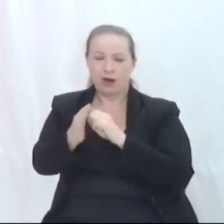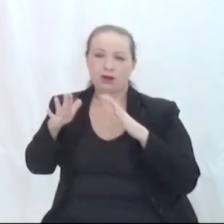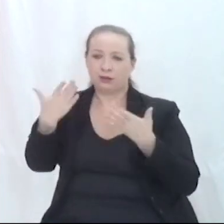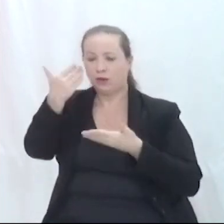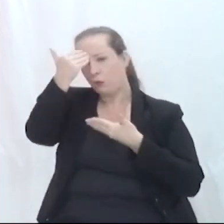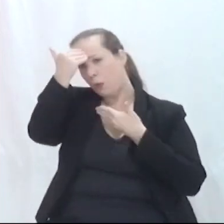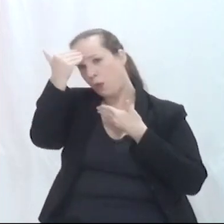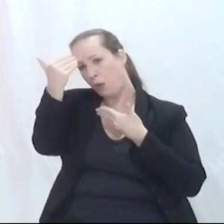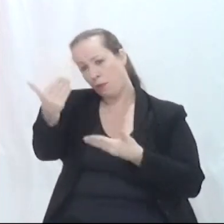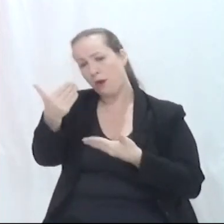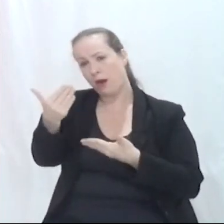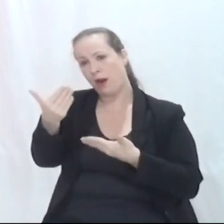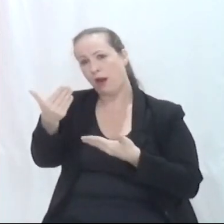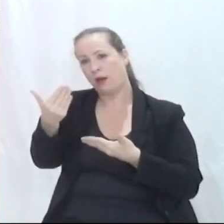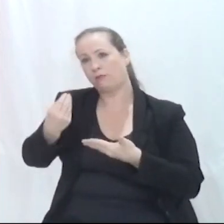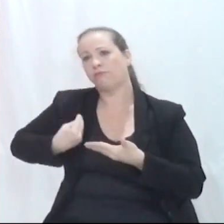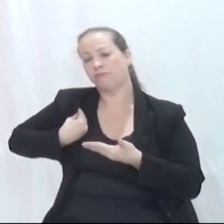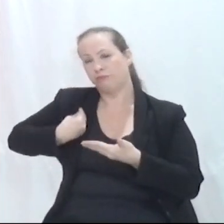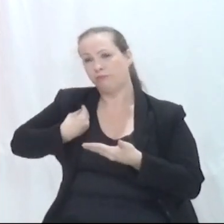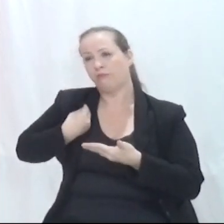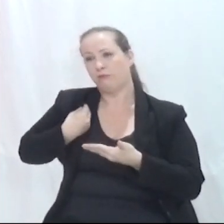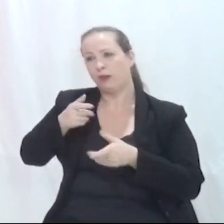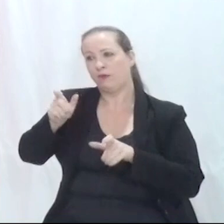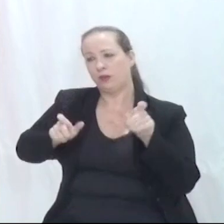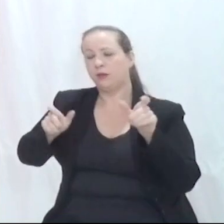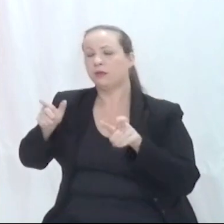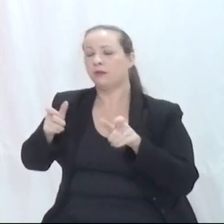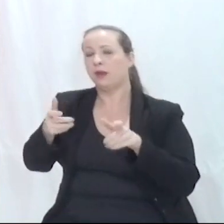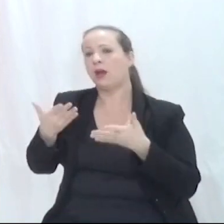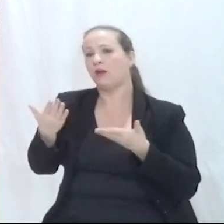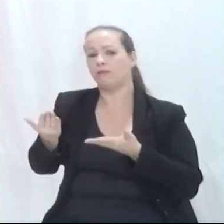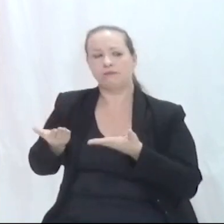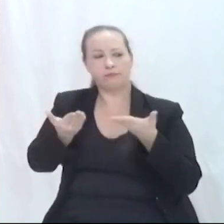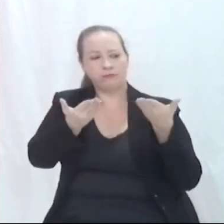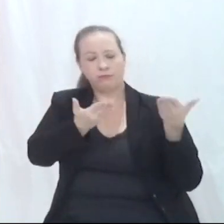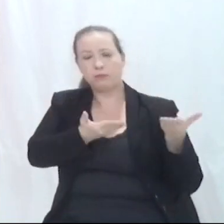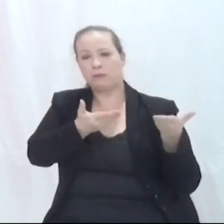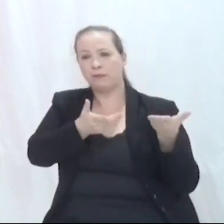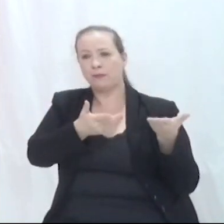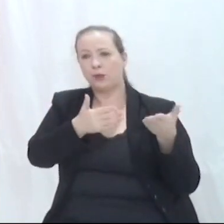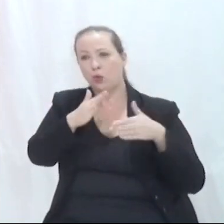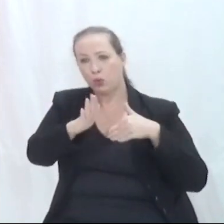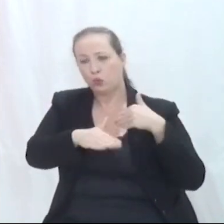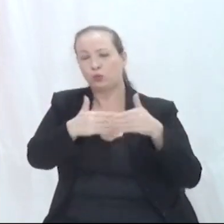obrigado pela presença. Então, passo agora, de novo, para o proponente para dar sequência.